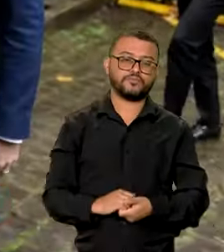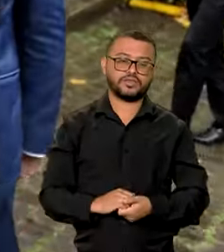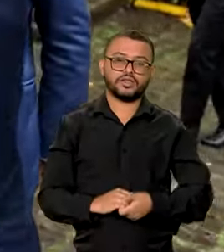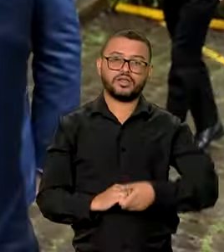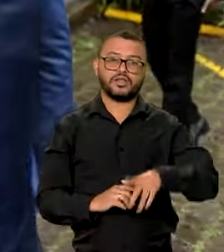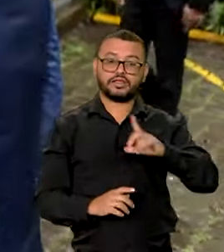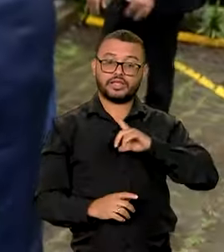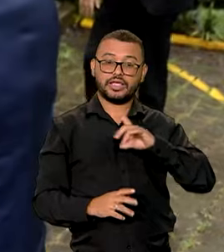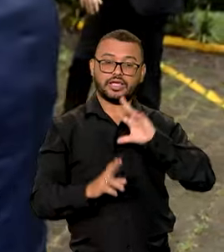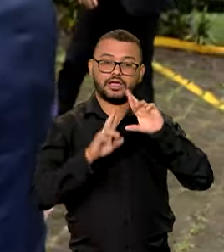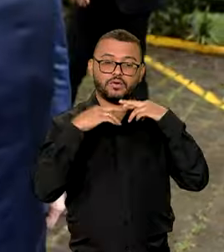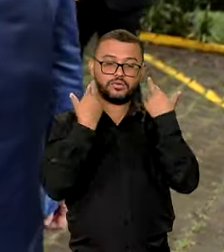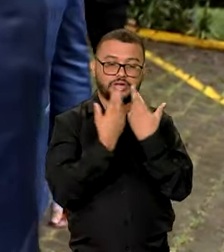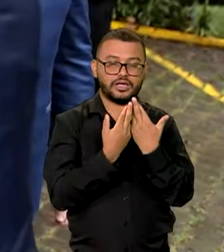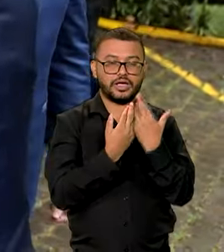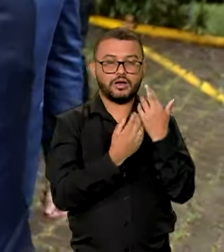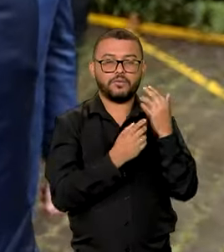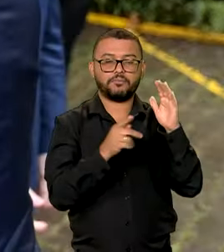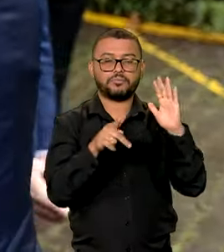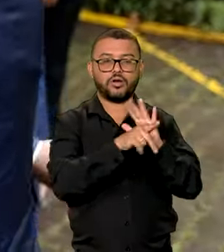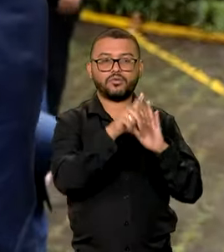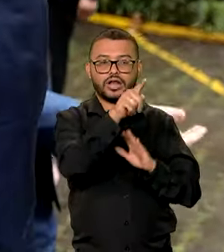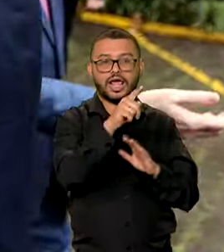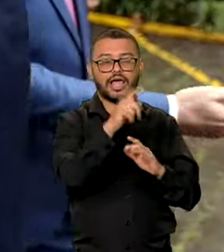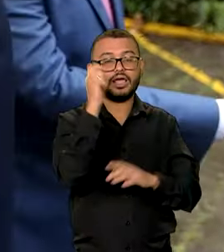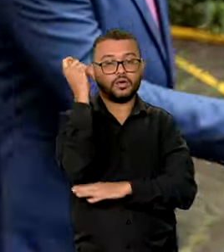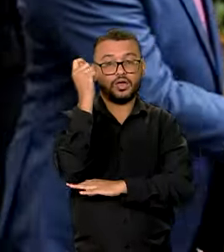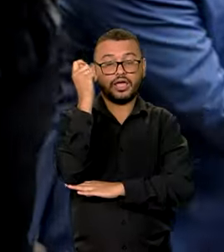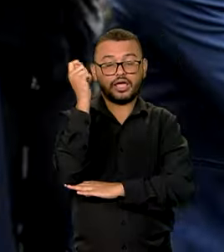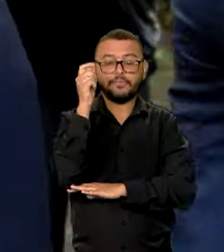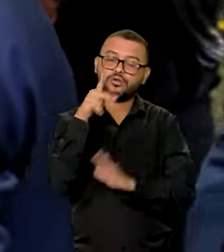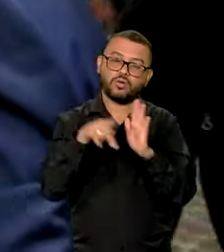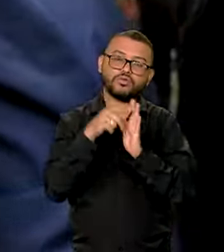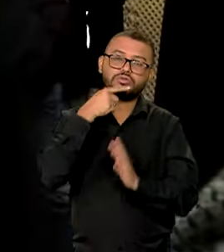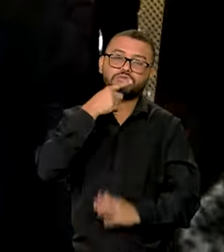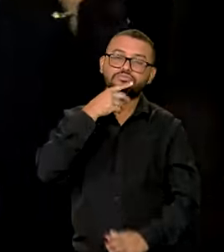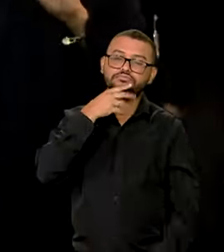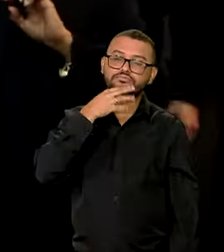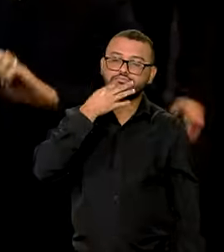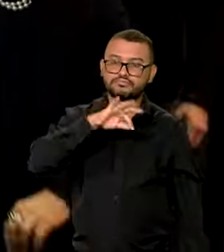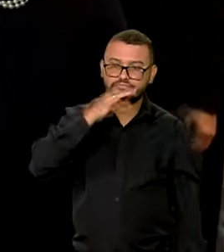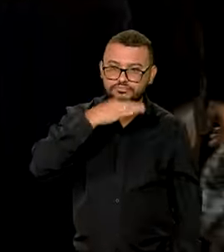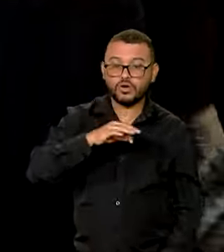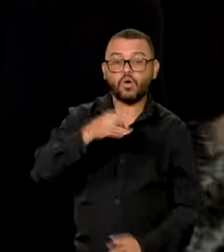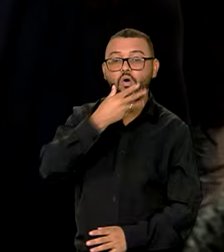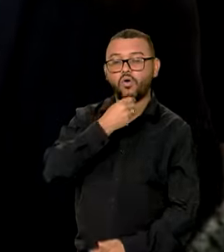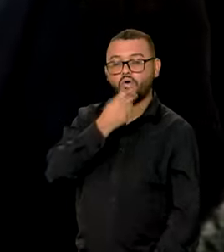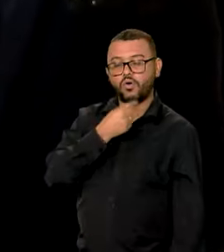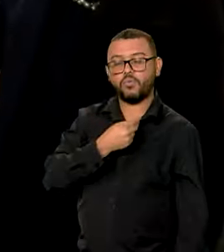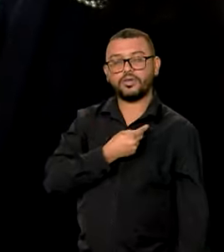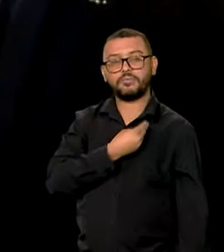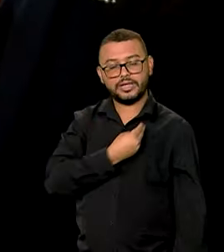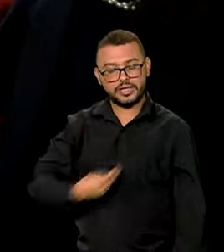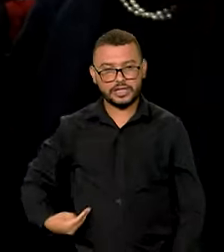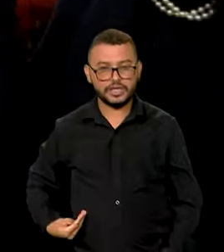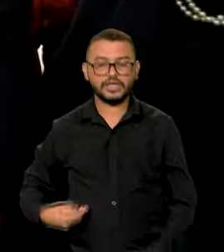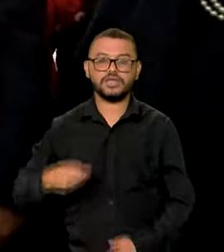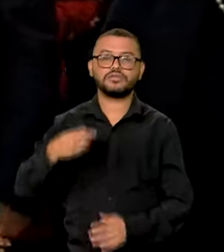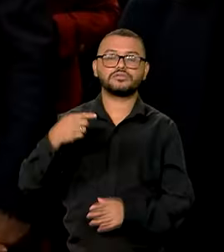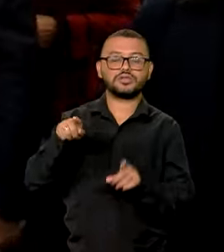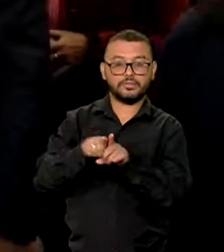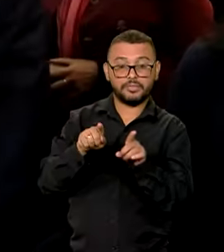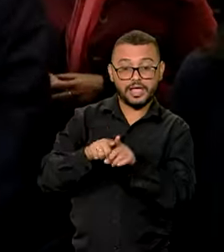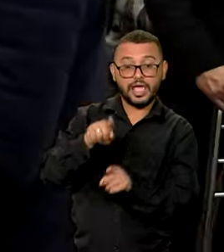encontro na Câmara de Indústria, Comércio e Serviços de Caxias do Sul, o vice-presidente e ministro do Desenvolvimento, Indústria,